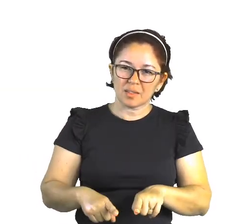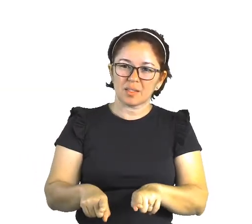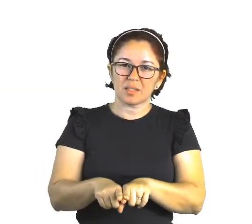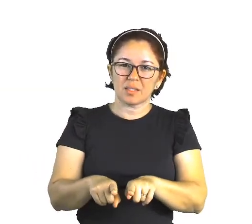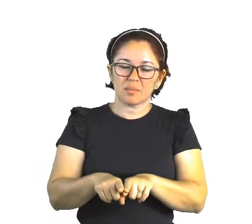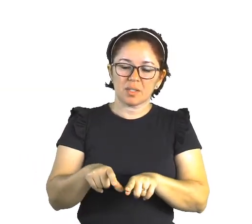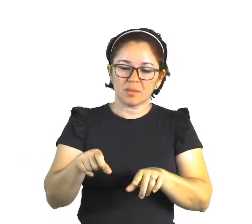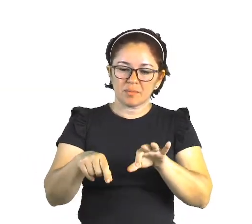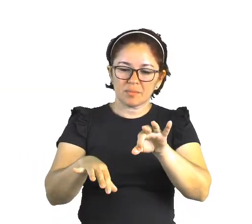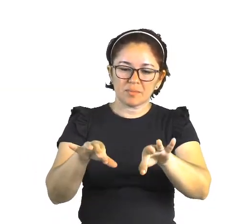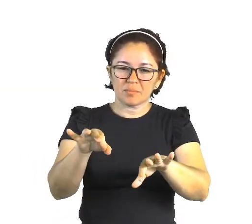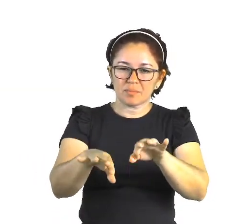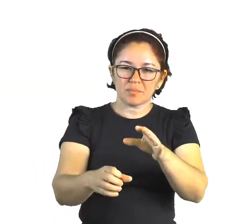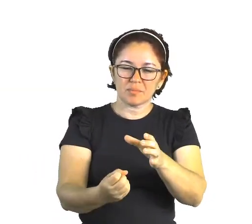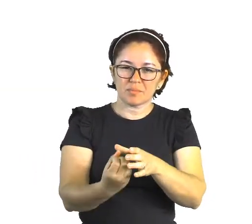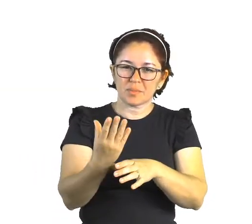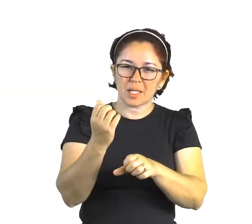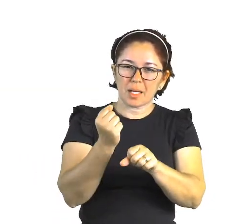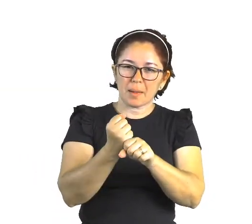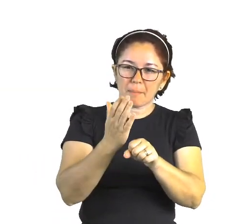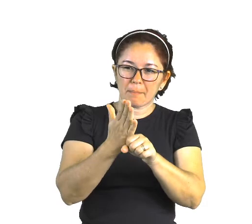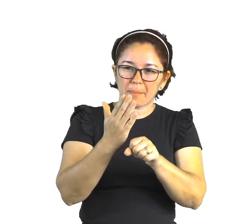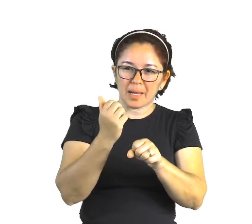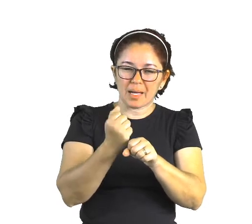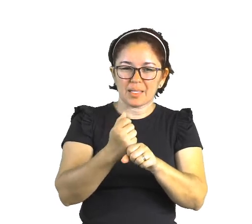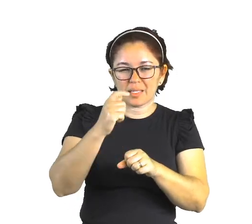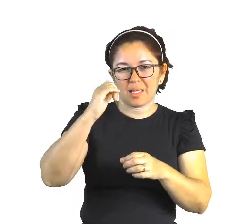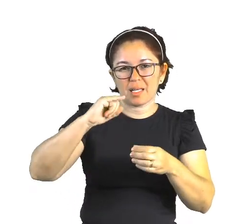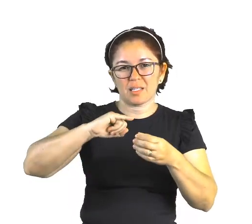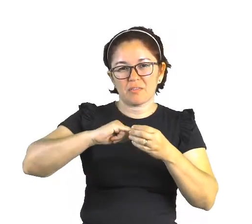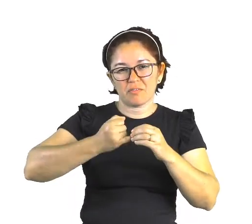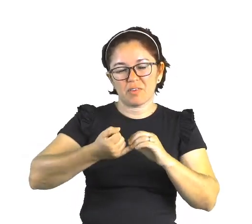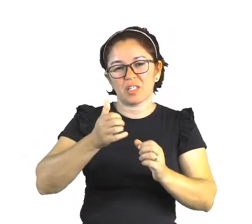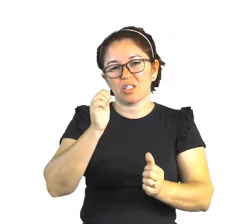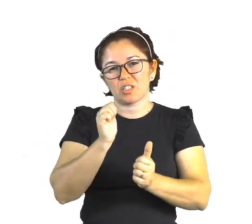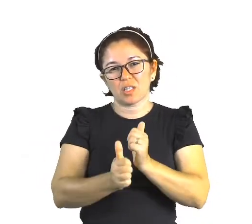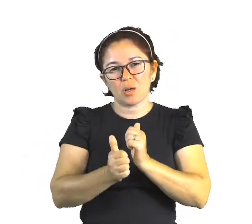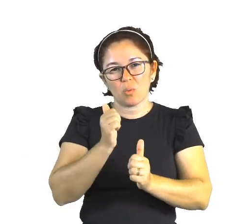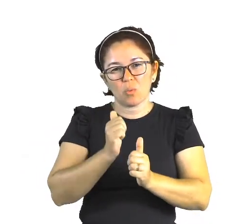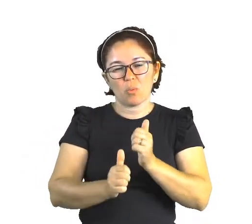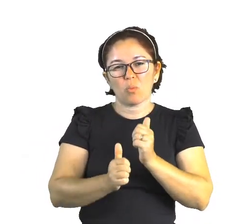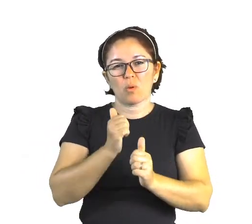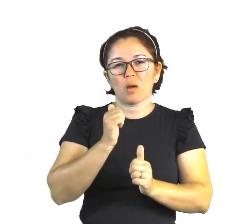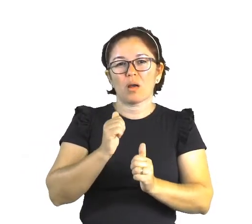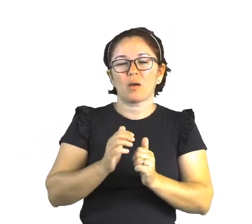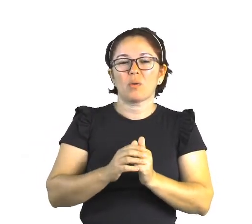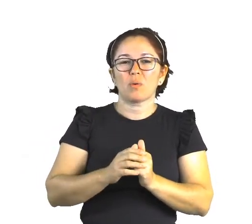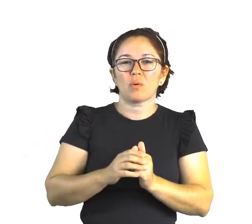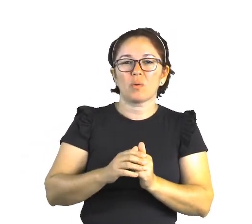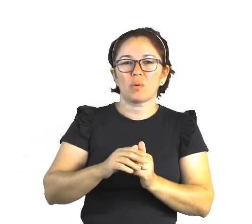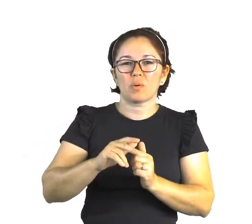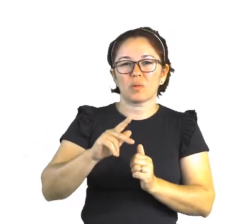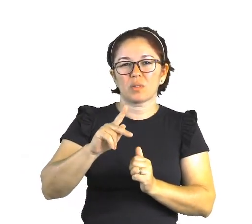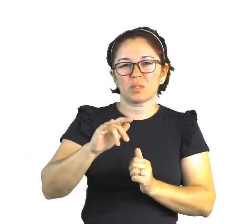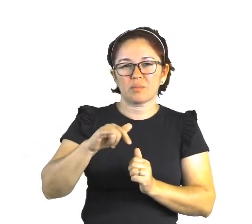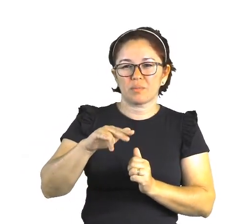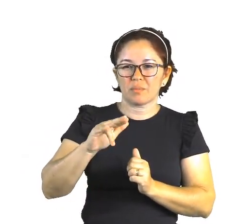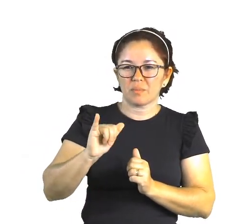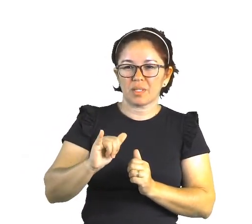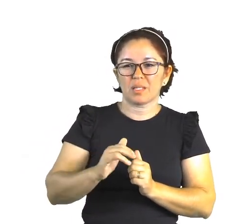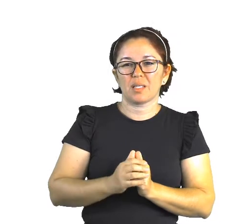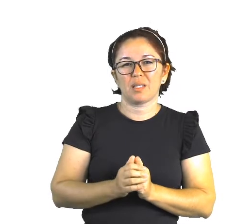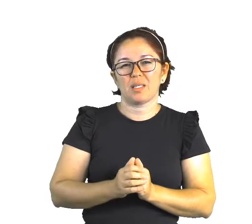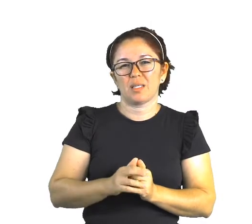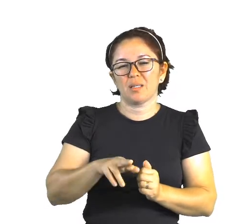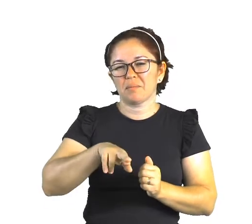feijão, batata doce, inhame, arroz, pequi, buriti, açaí, murici,